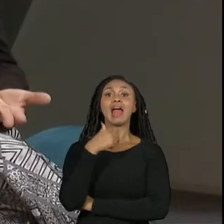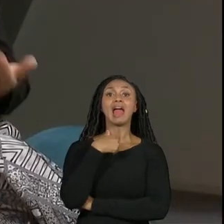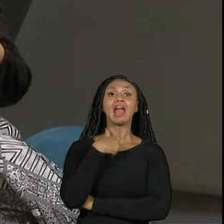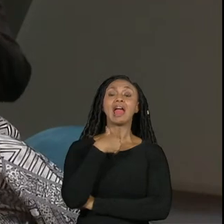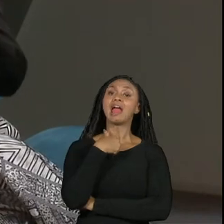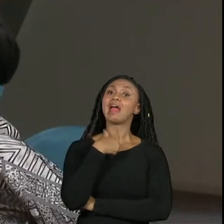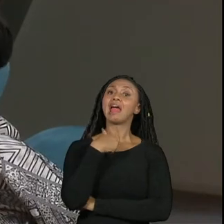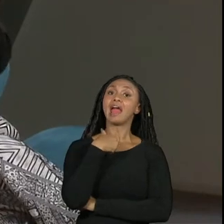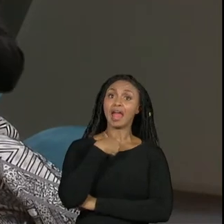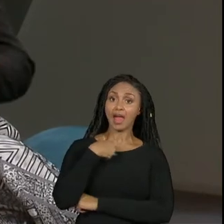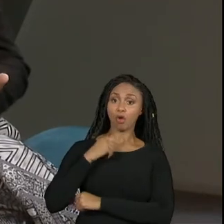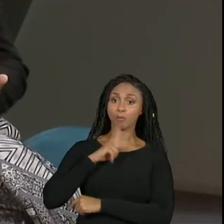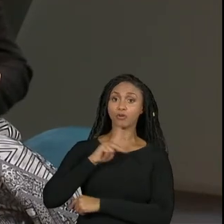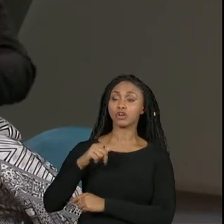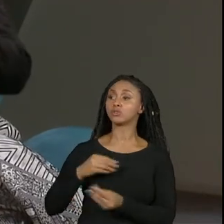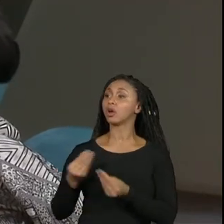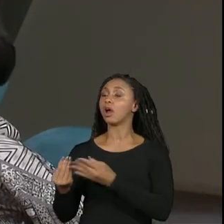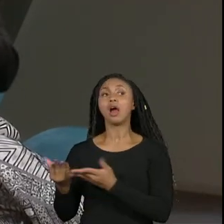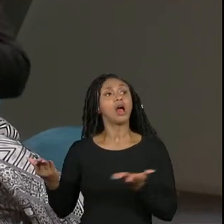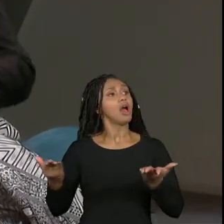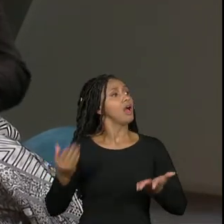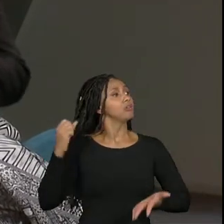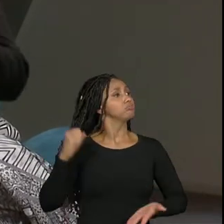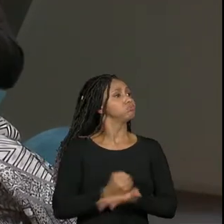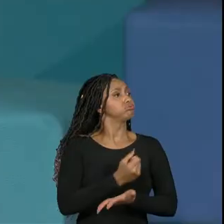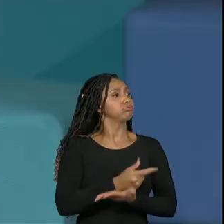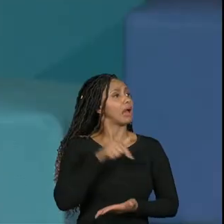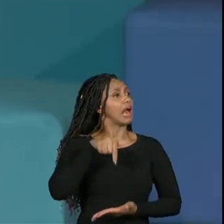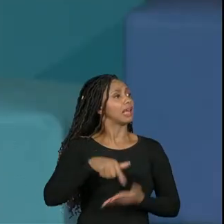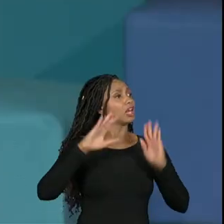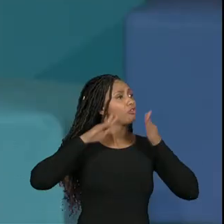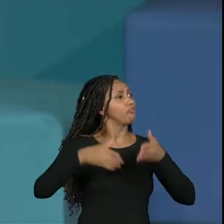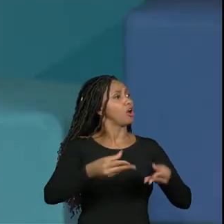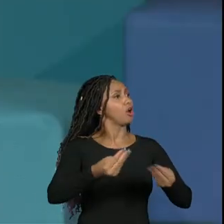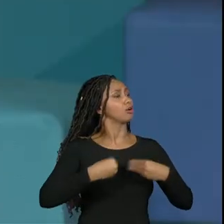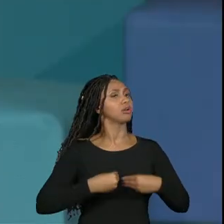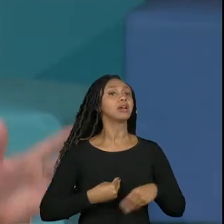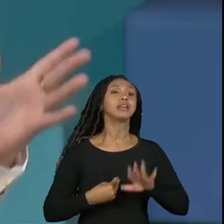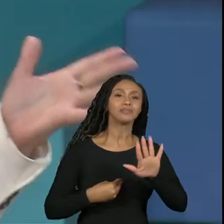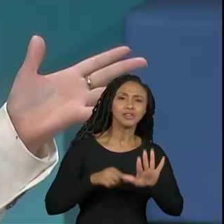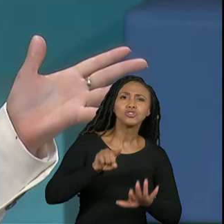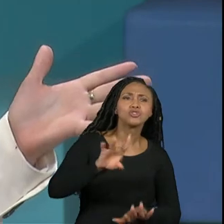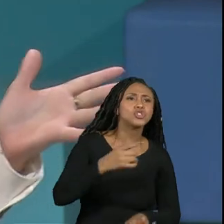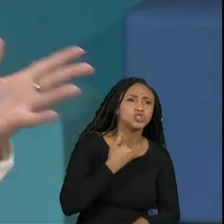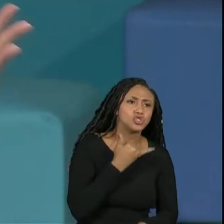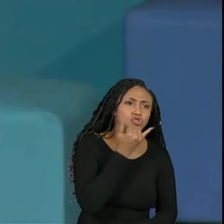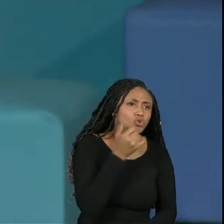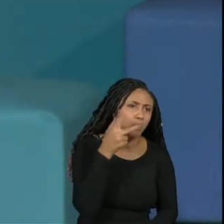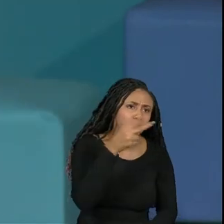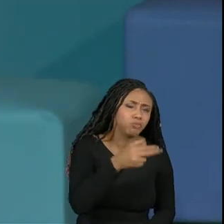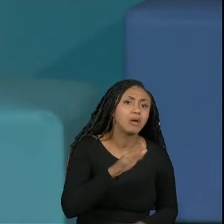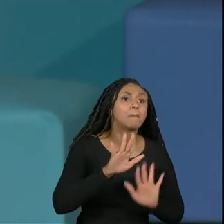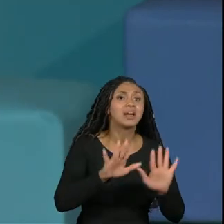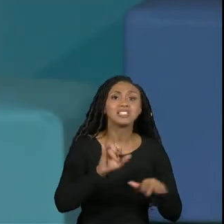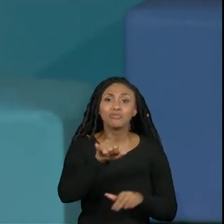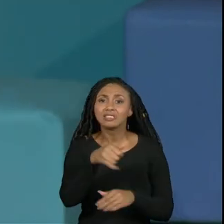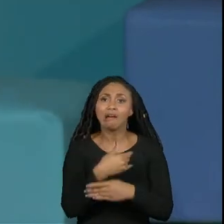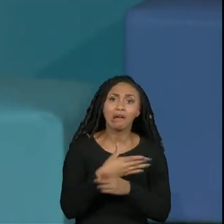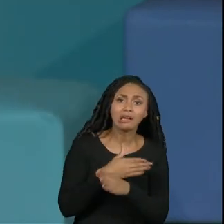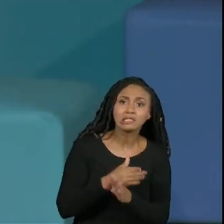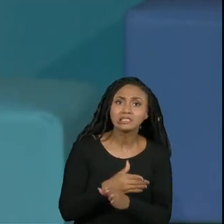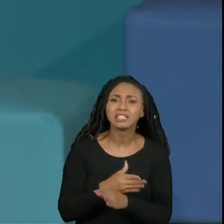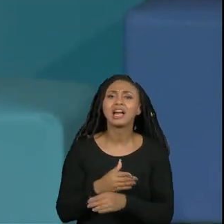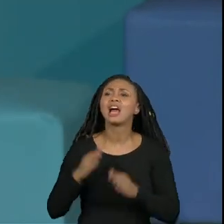e eles falam poxa não pôs a dúvida no fórum mas agora vem e aí gente só para quem está perdido desculpa eu te interromper imagina para quem está perdido que